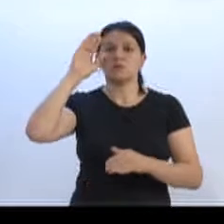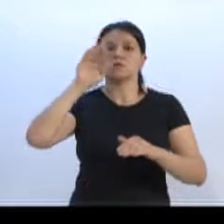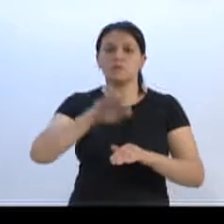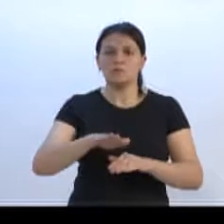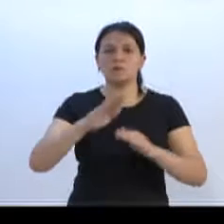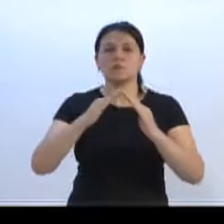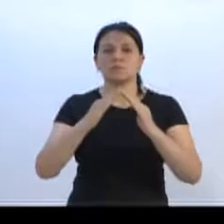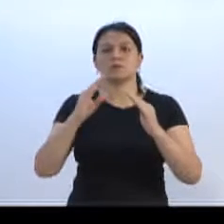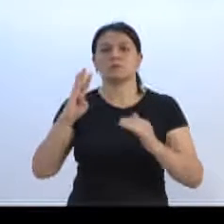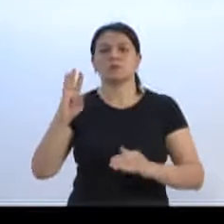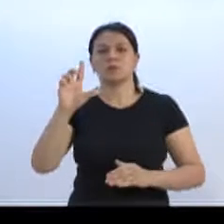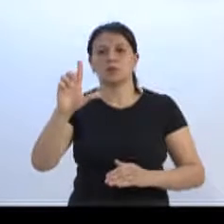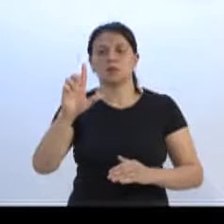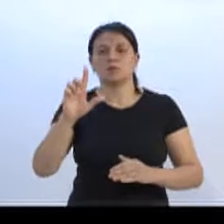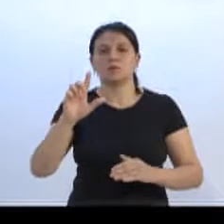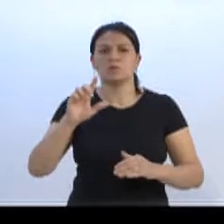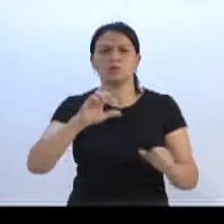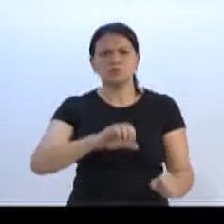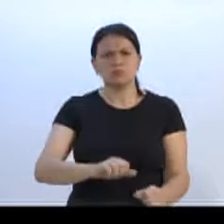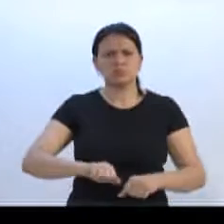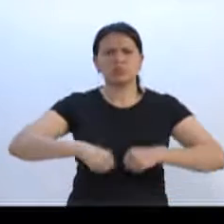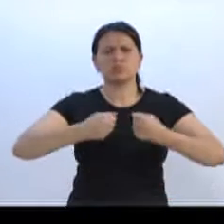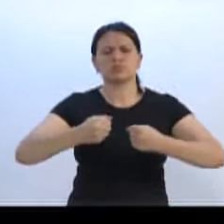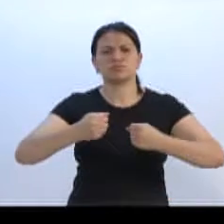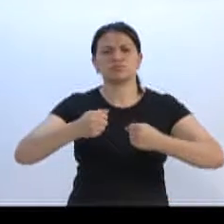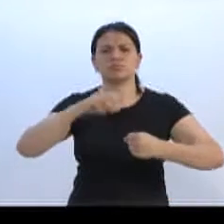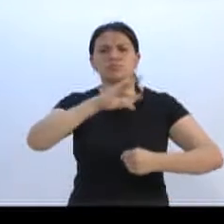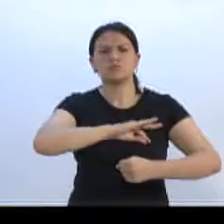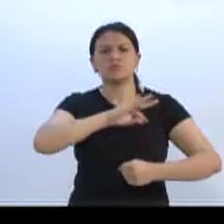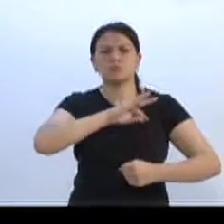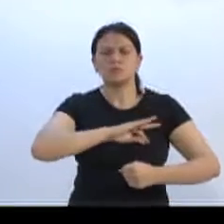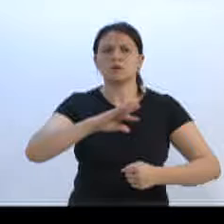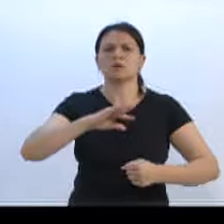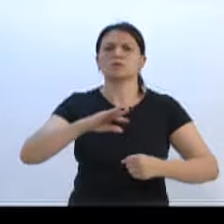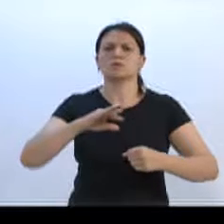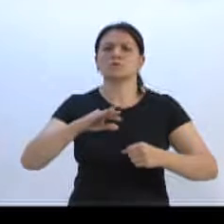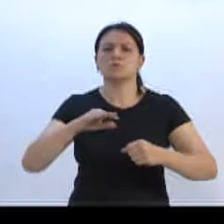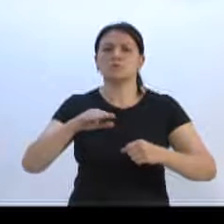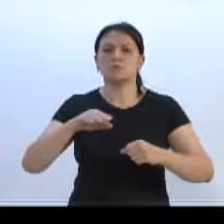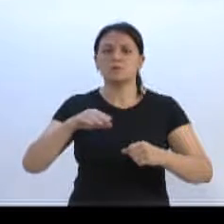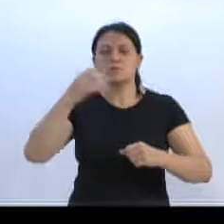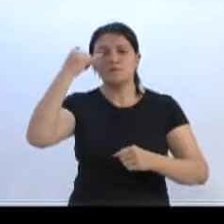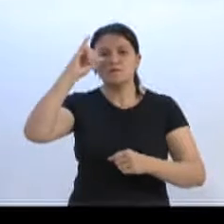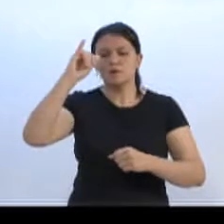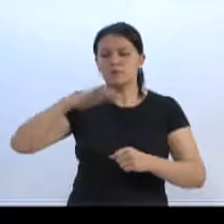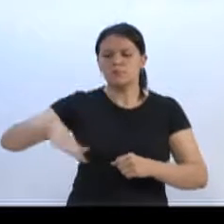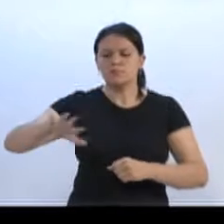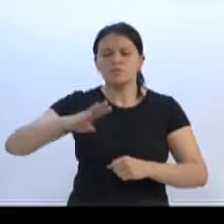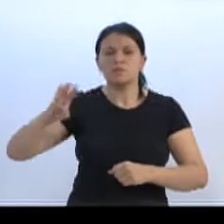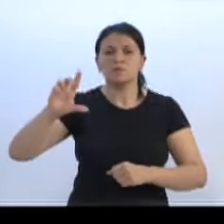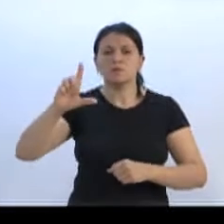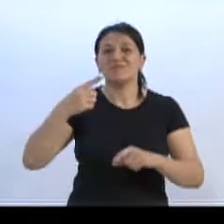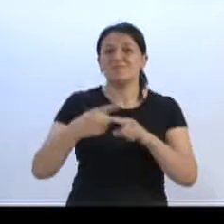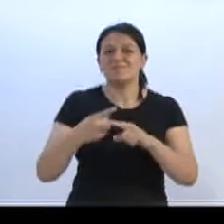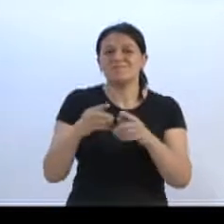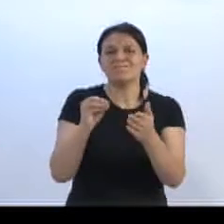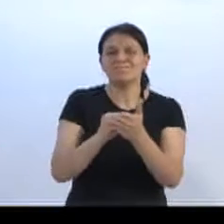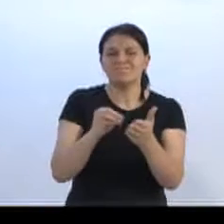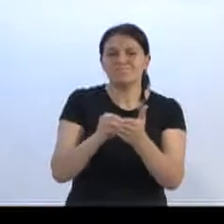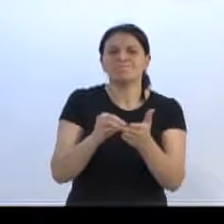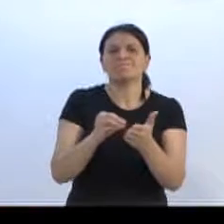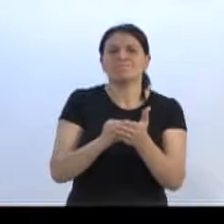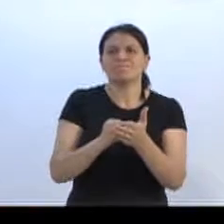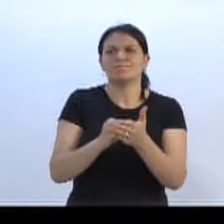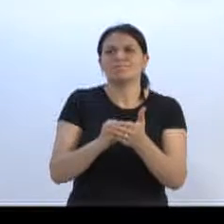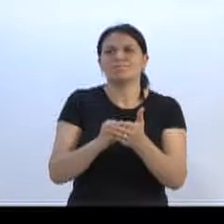para reforçar o policiamento ostensivo, enfim, preventivo na cidade de Blumenau por conta até da defasagem que